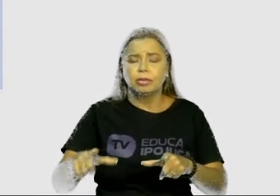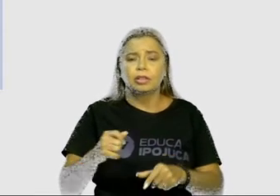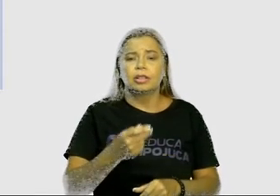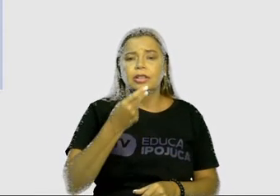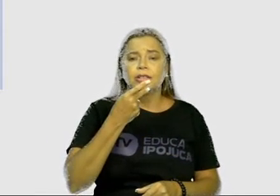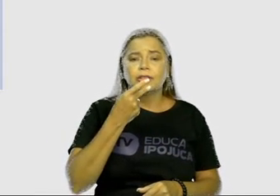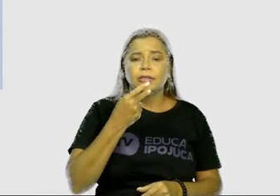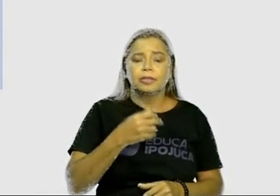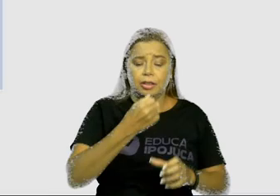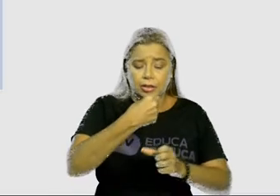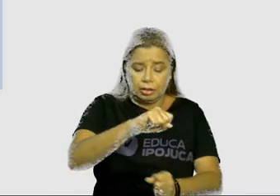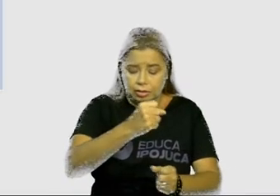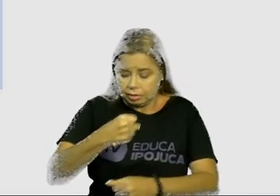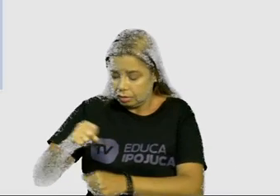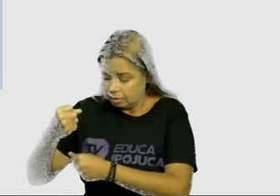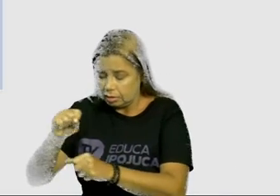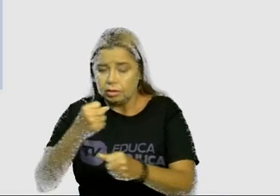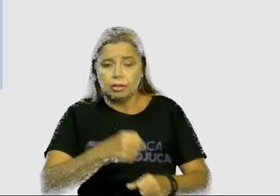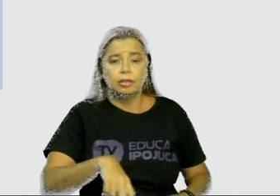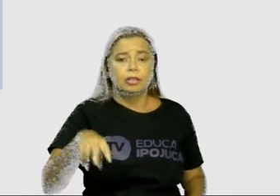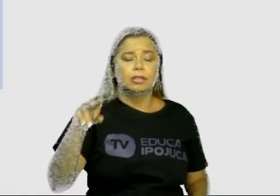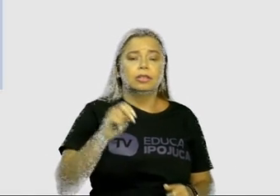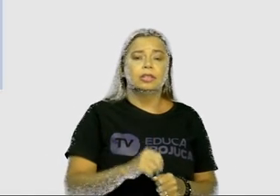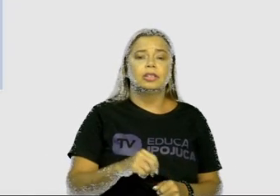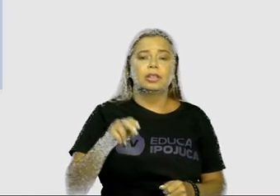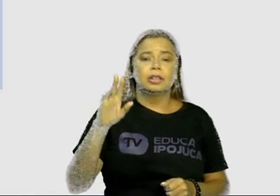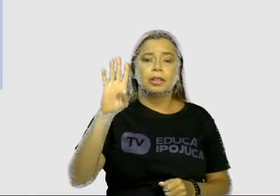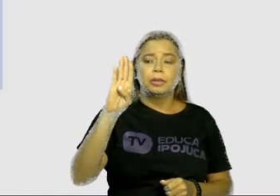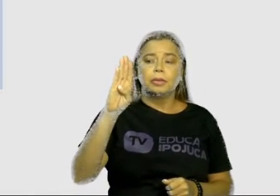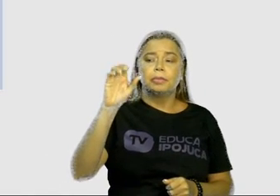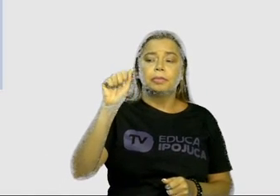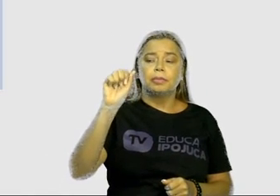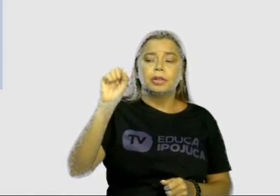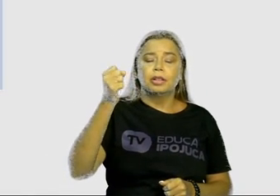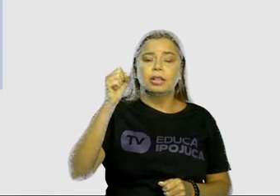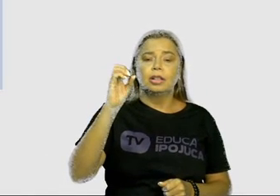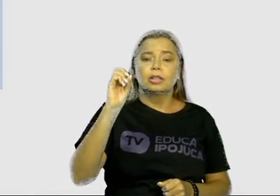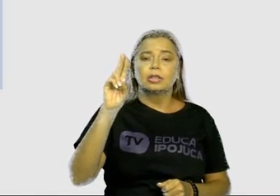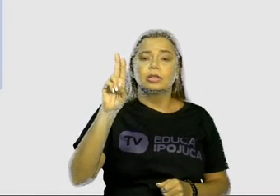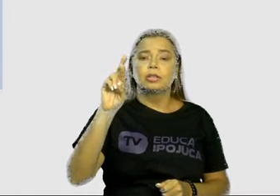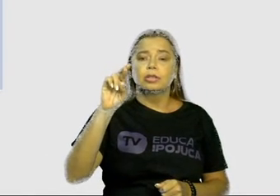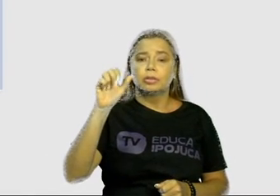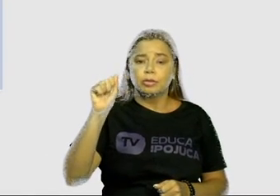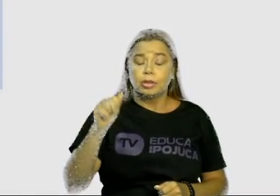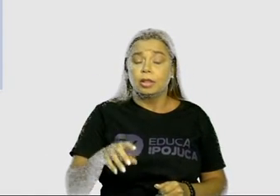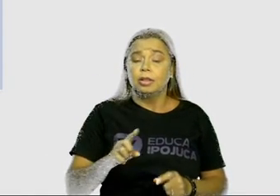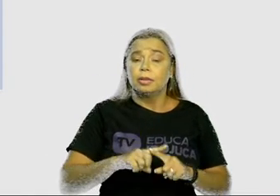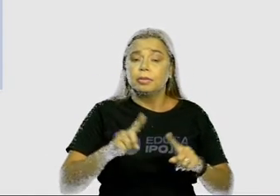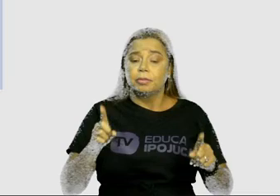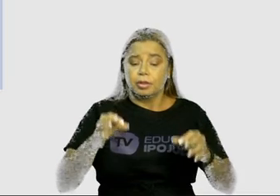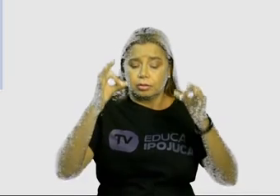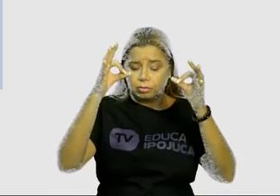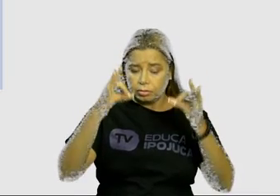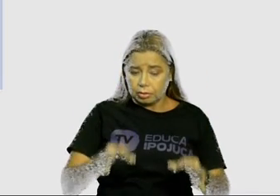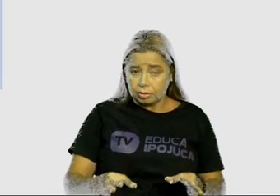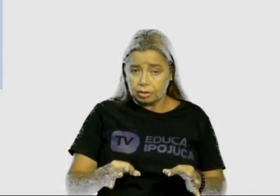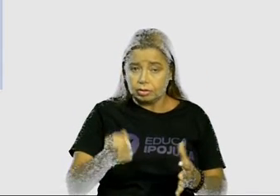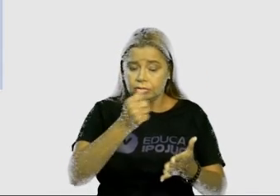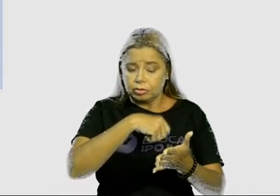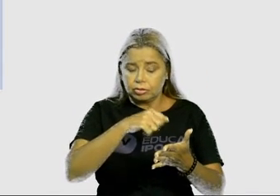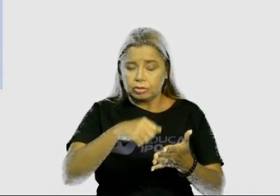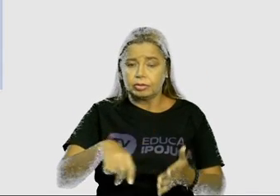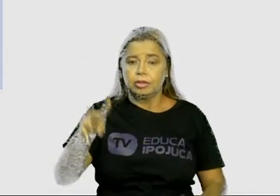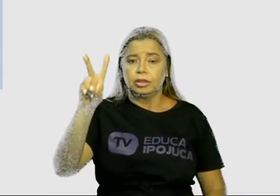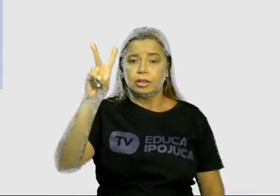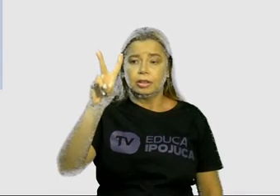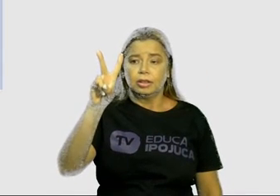Nordeste. Portanto, a palavra é Bassoura. É comum o pessoal falar